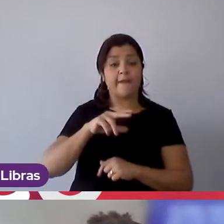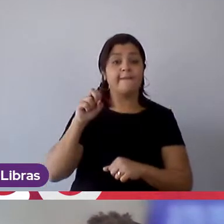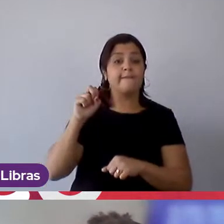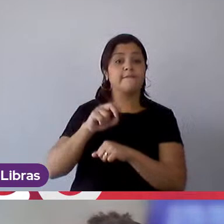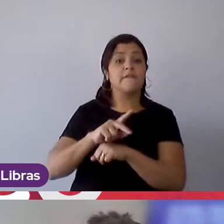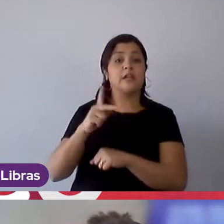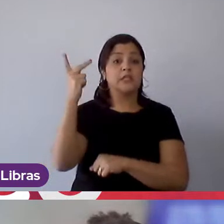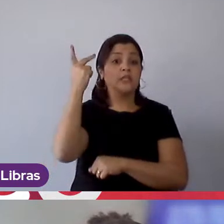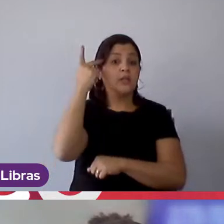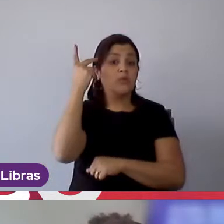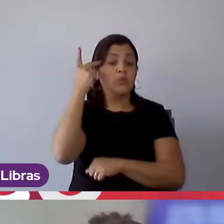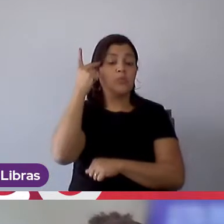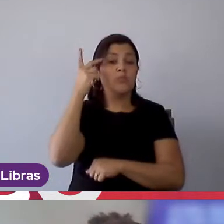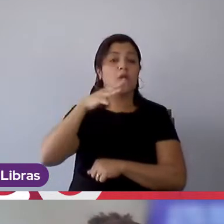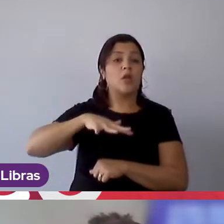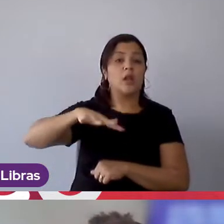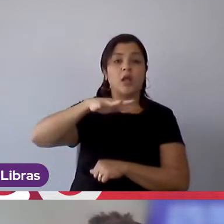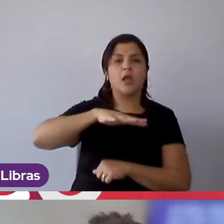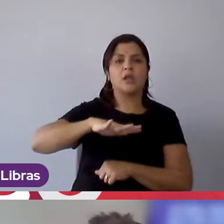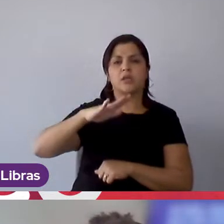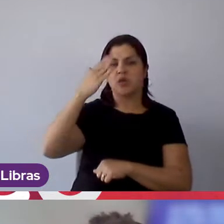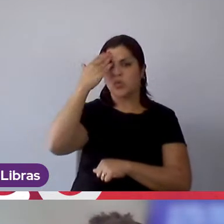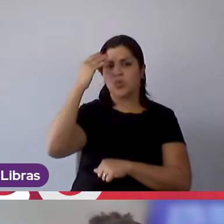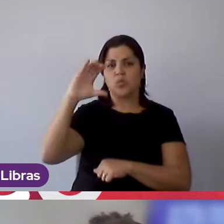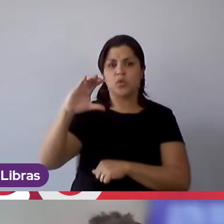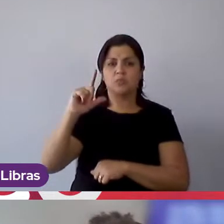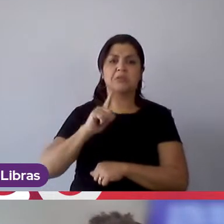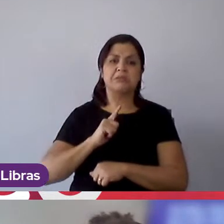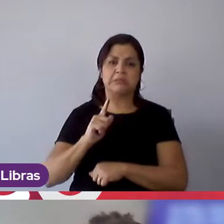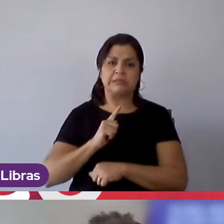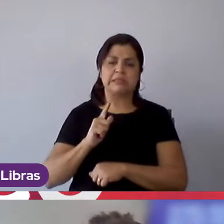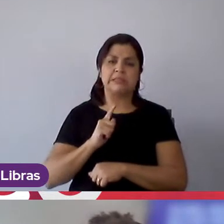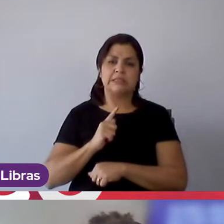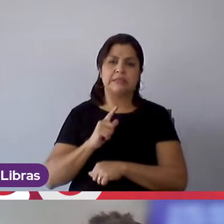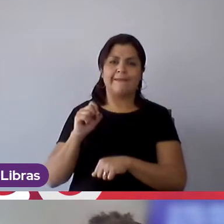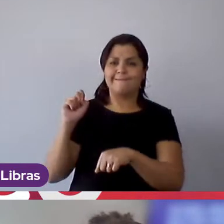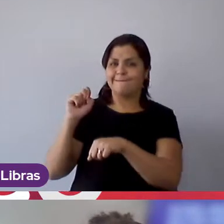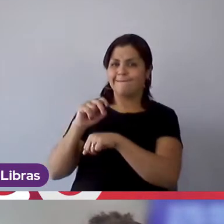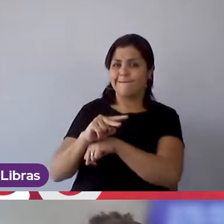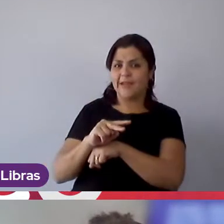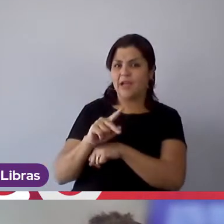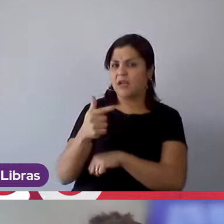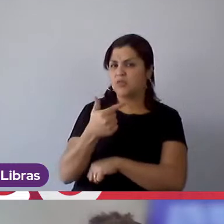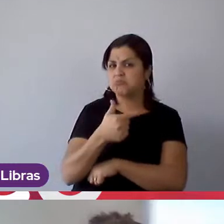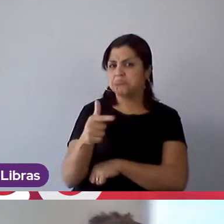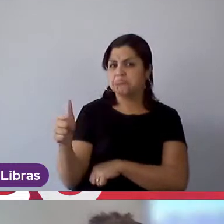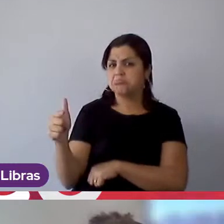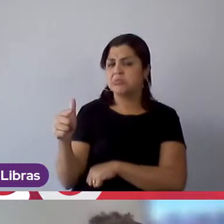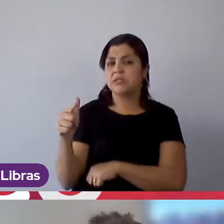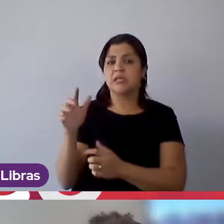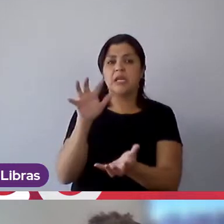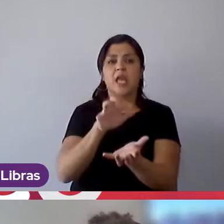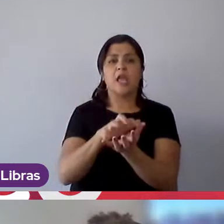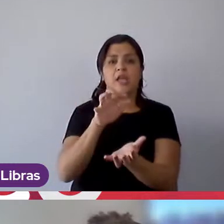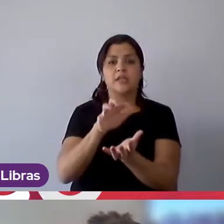Curitiba e região nessa onda a gente não tem vagas para Recife